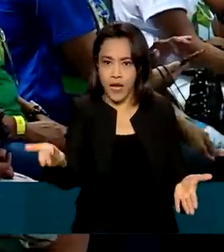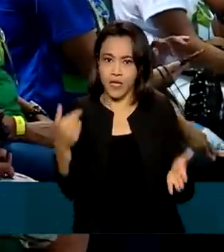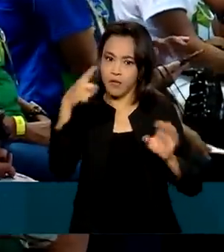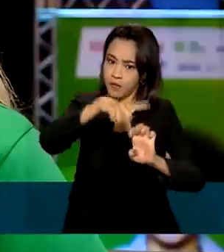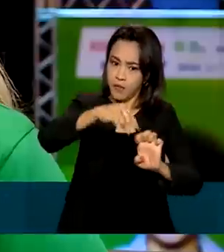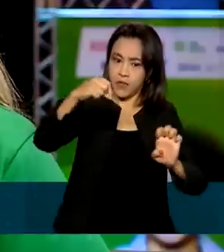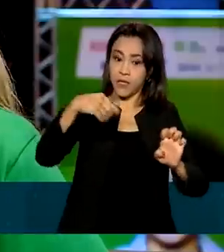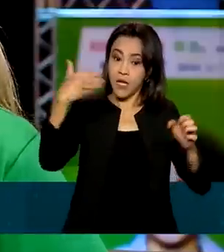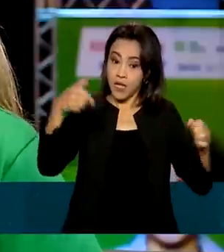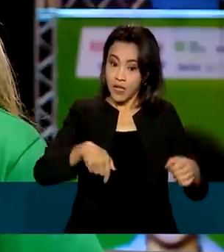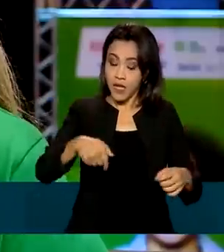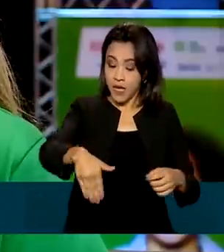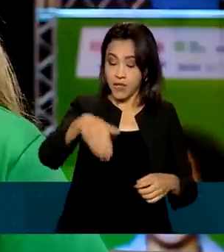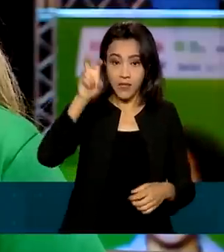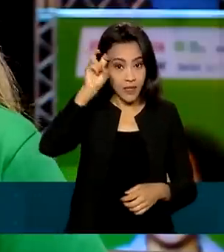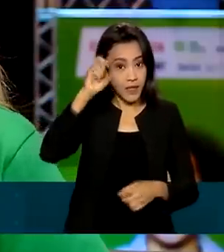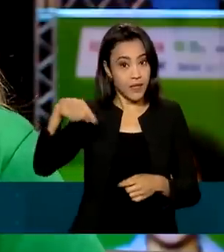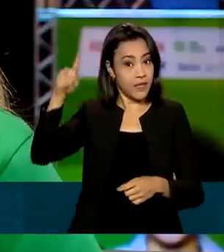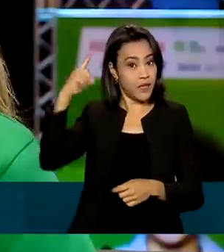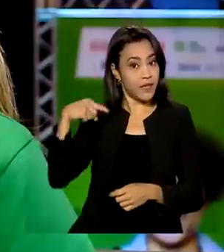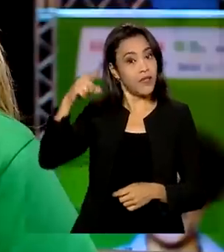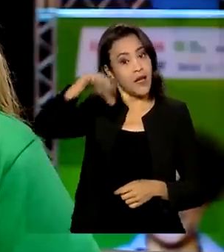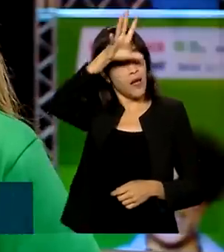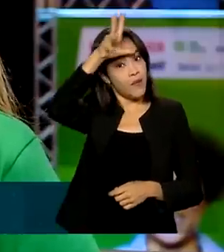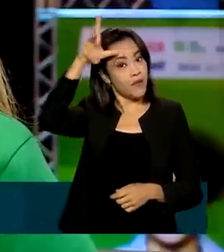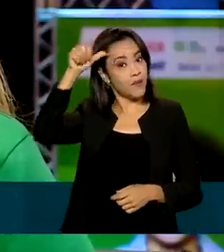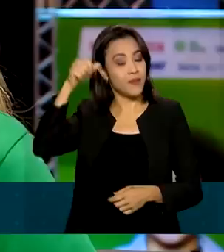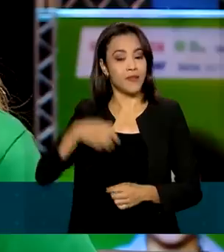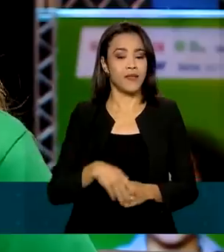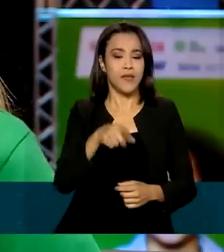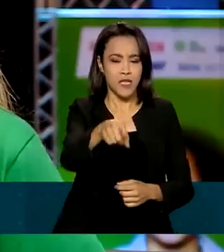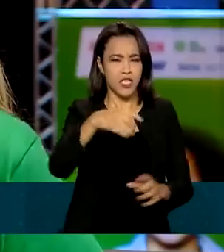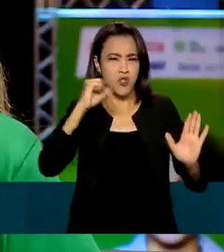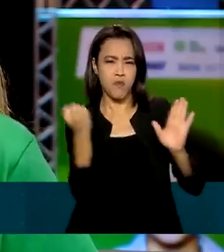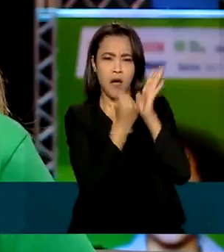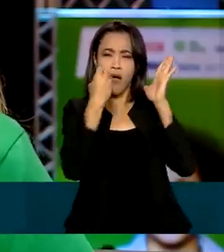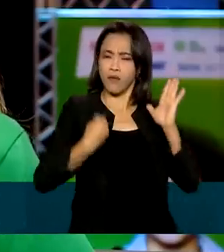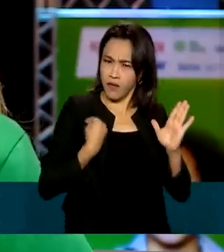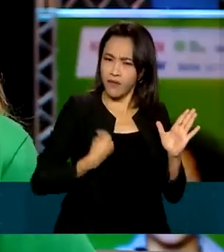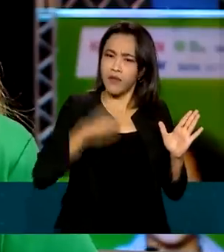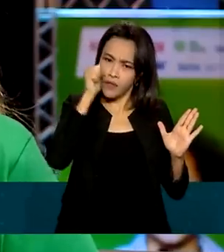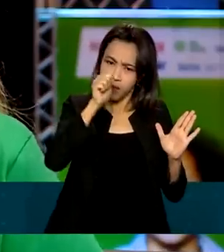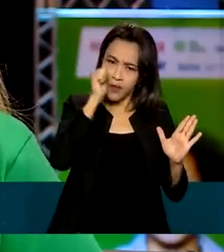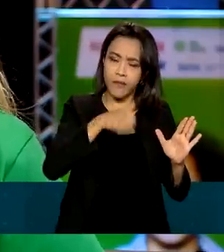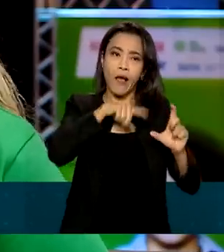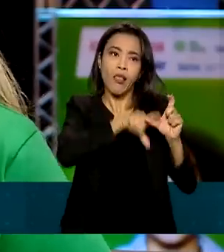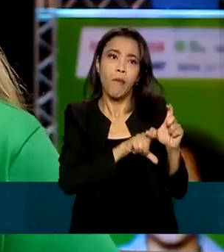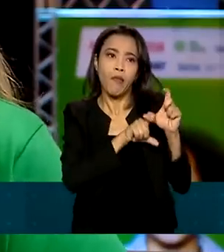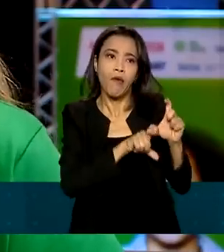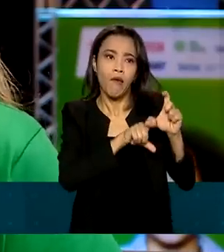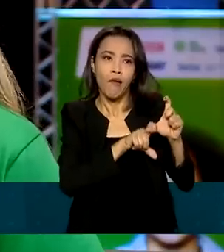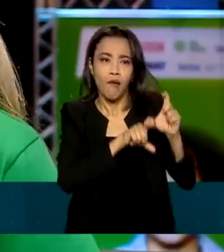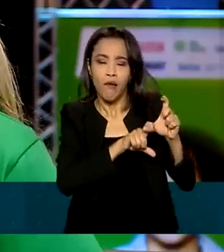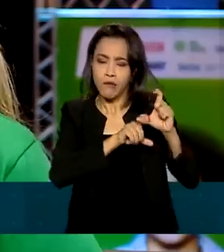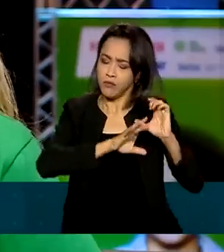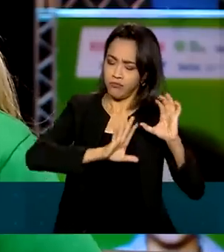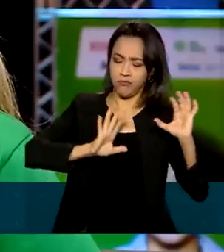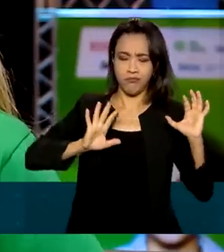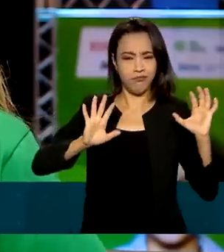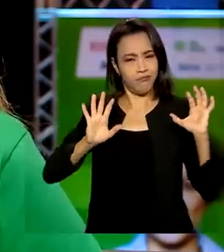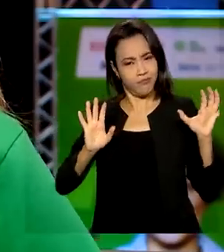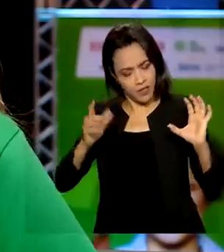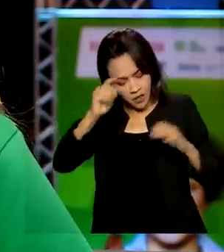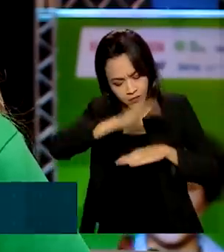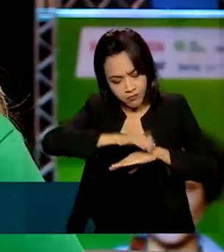Amazonas. Que sejam marcos em suas vidas para que elas saiam realmente dessa condição de dependência e tragam essa